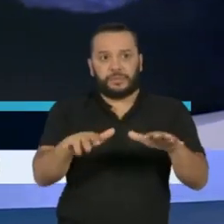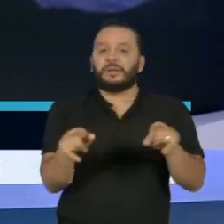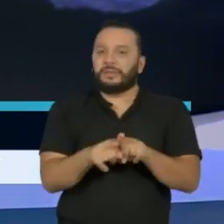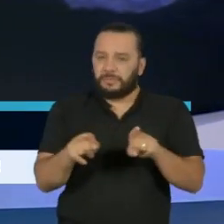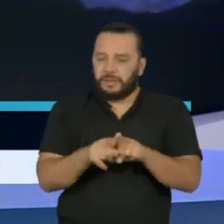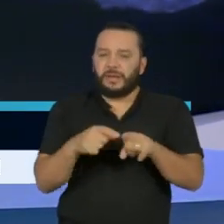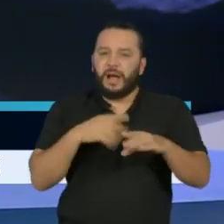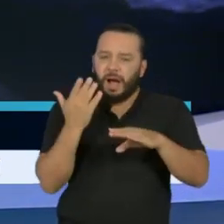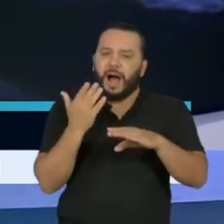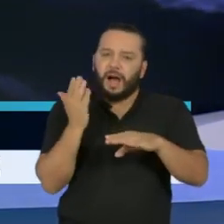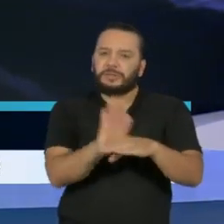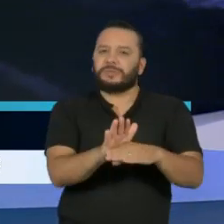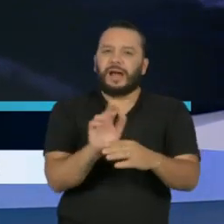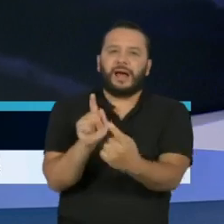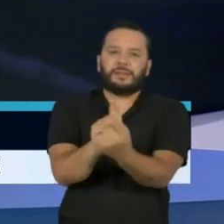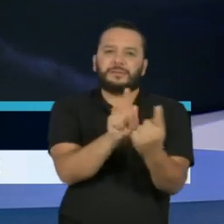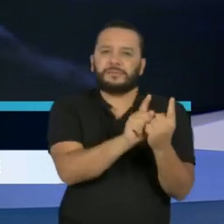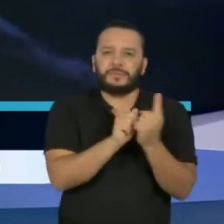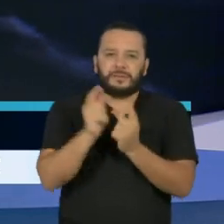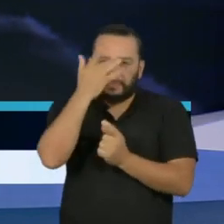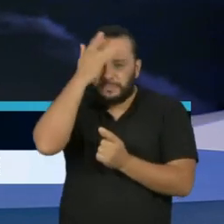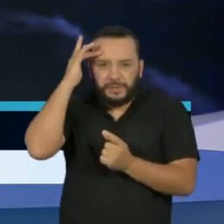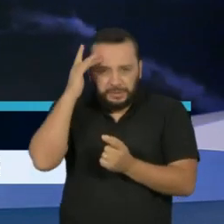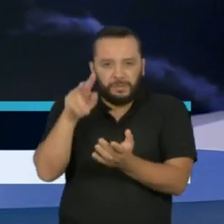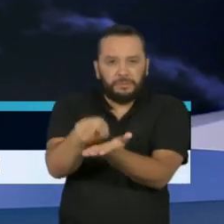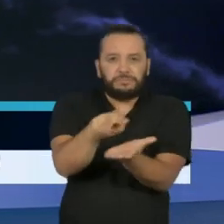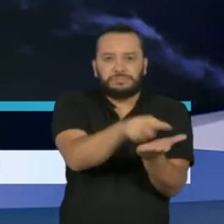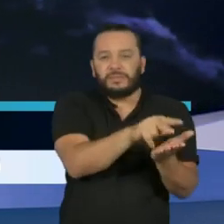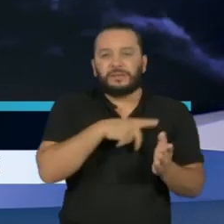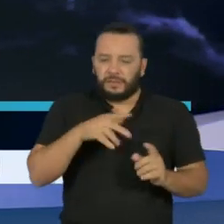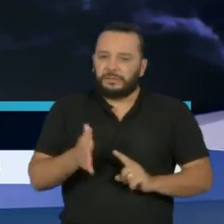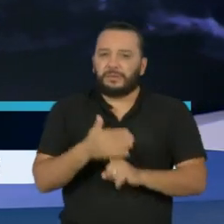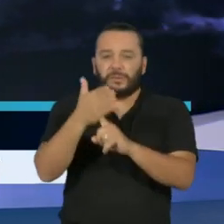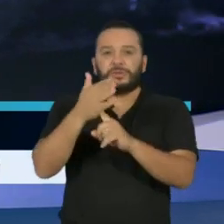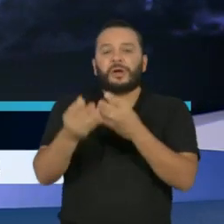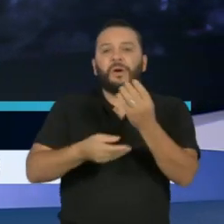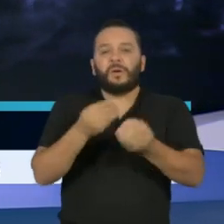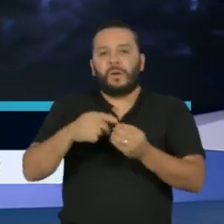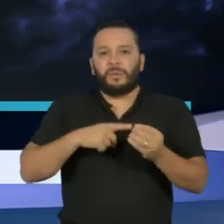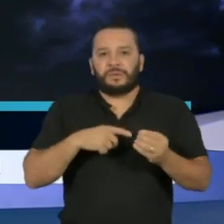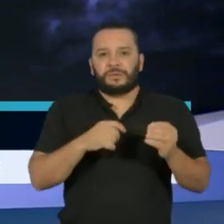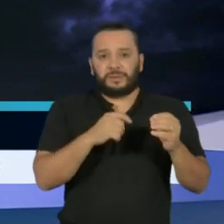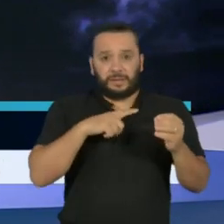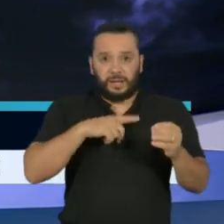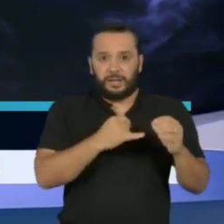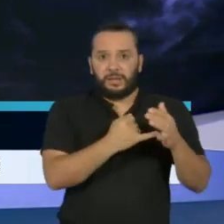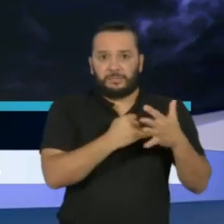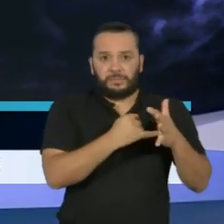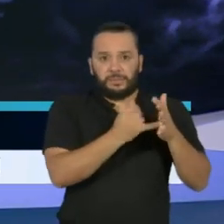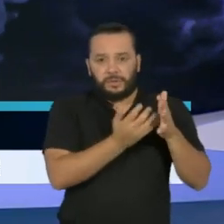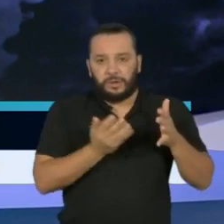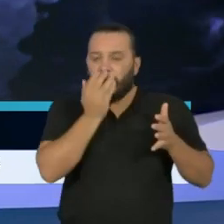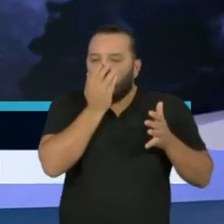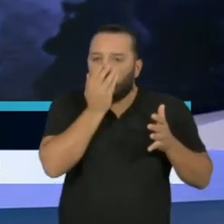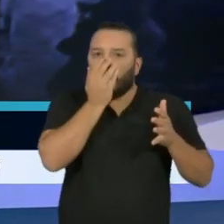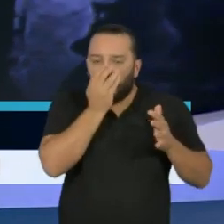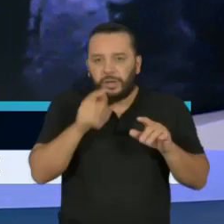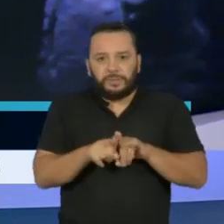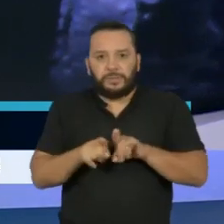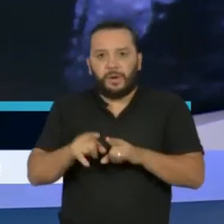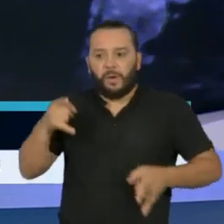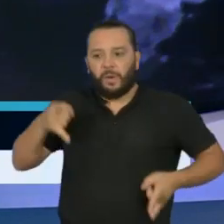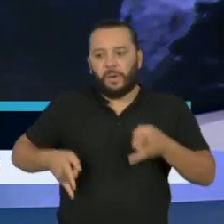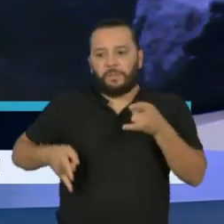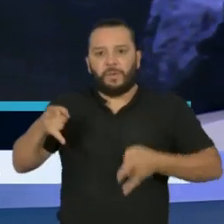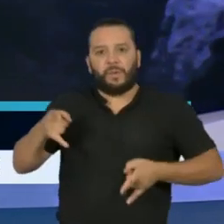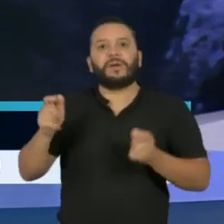melhorar o atendimento de pacientes. Com tecnologia de ponta, um ventilador respiratório e um robô móvel estão prontos para entrar na